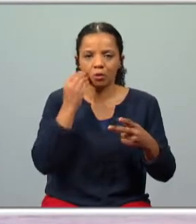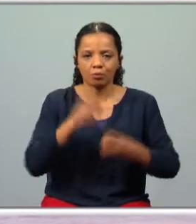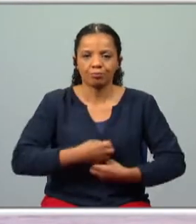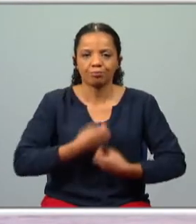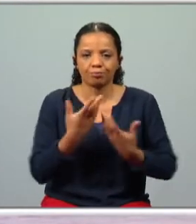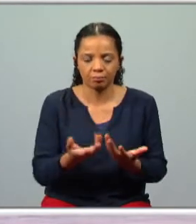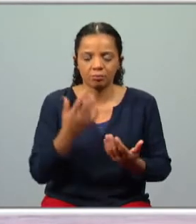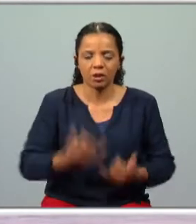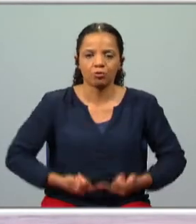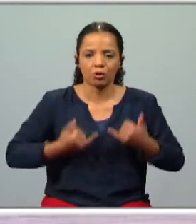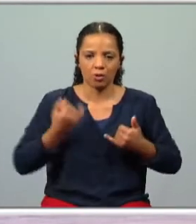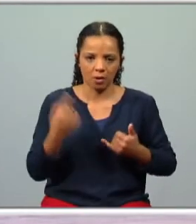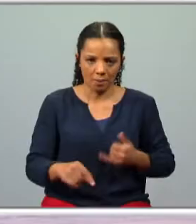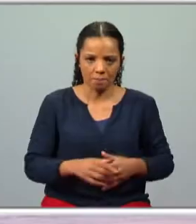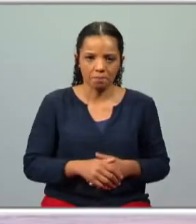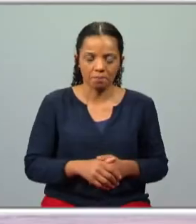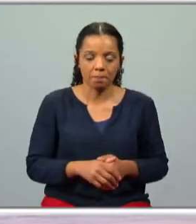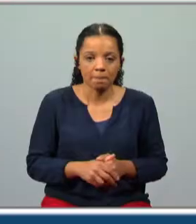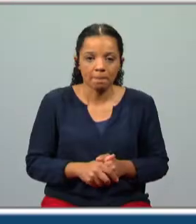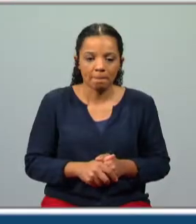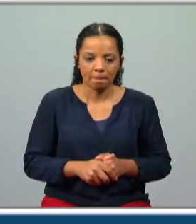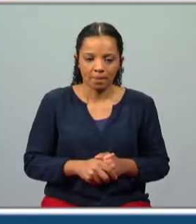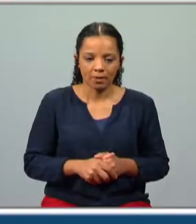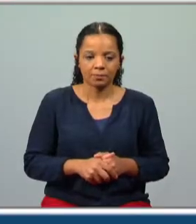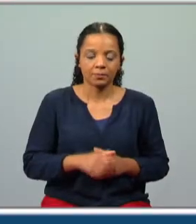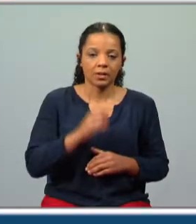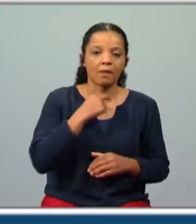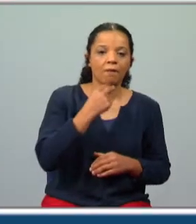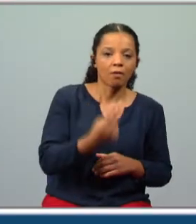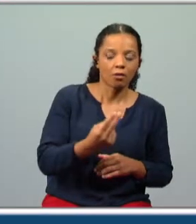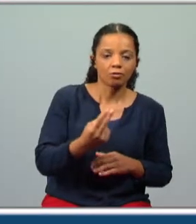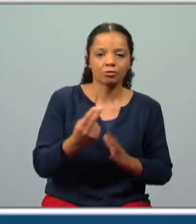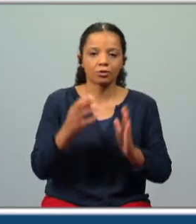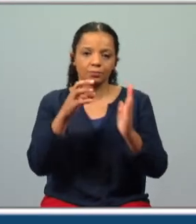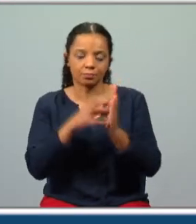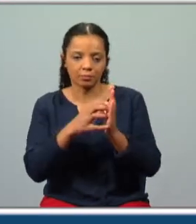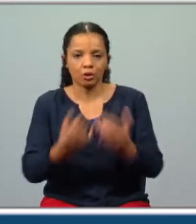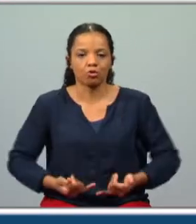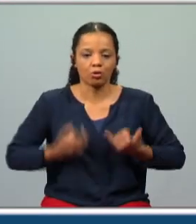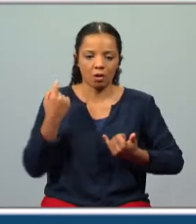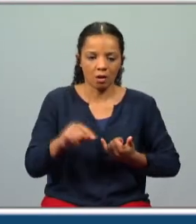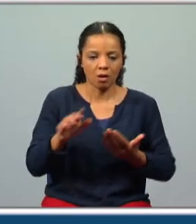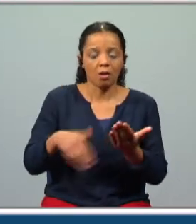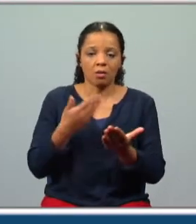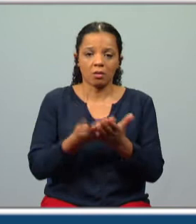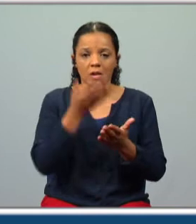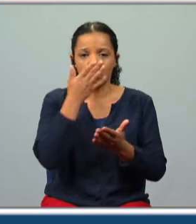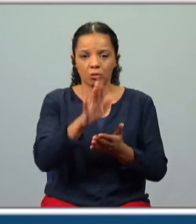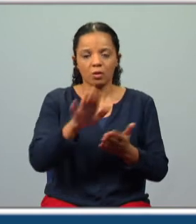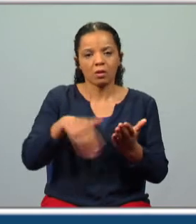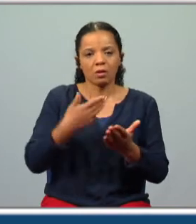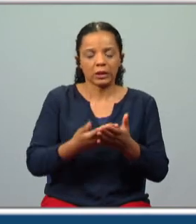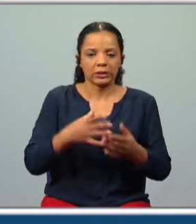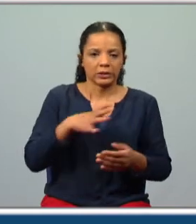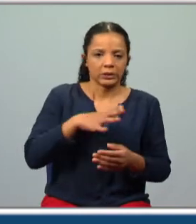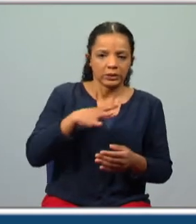expressava que era assustadora. Portanto, a voz é tão assustadora como a figura e provoca esta reação. Arrepiam-se